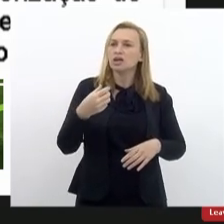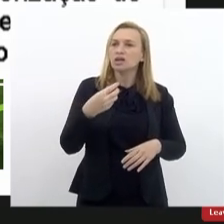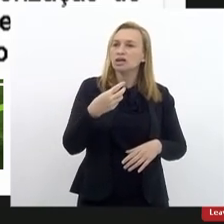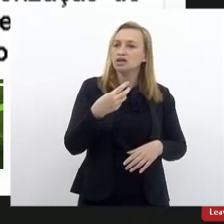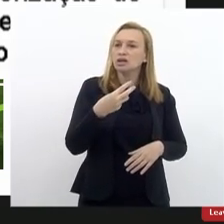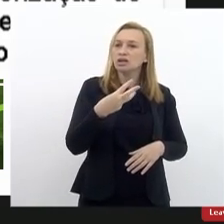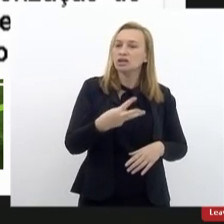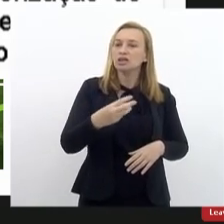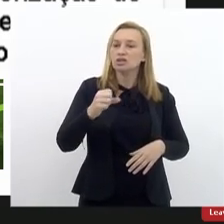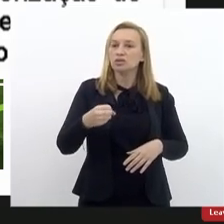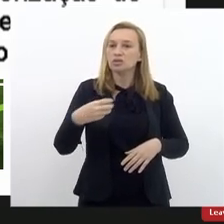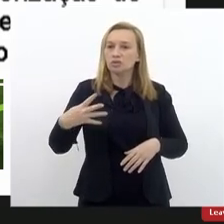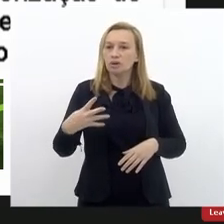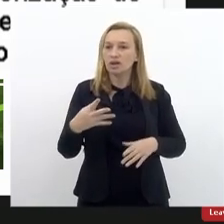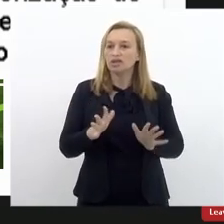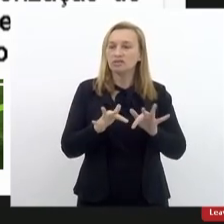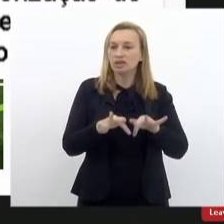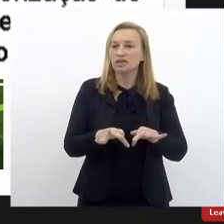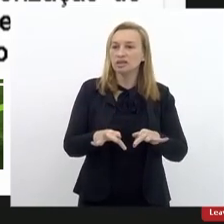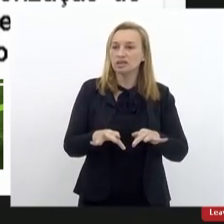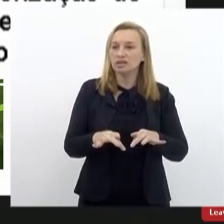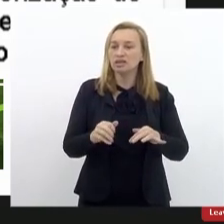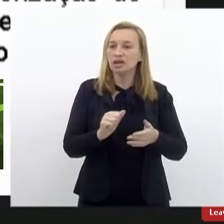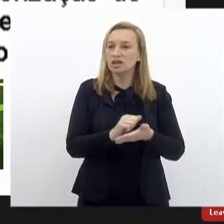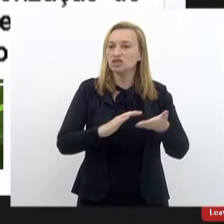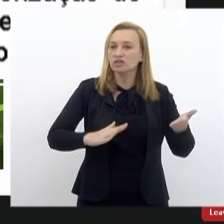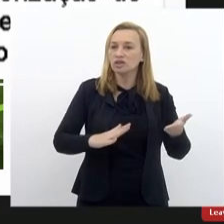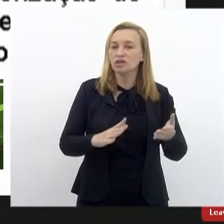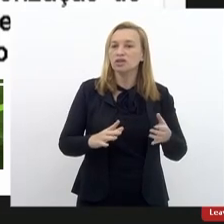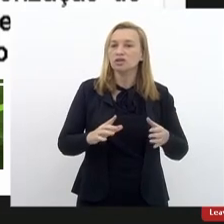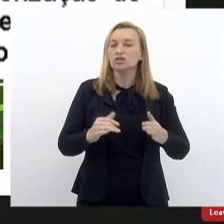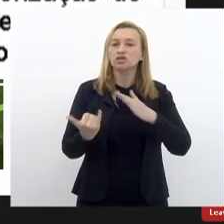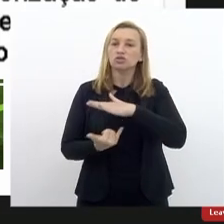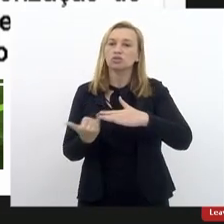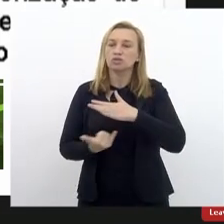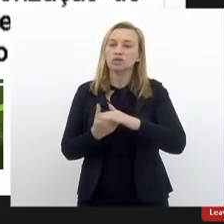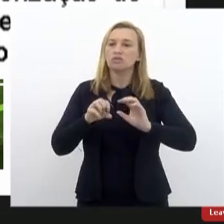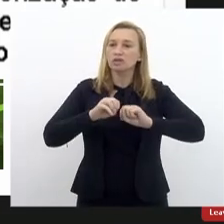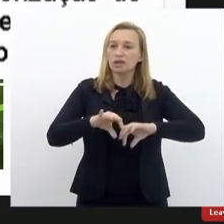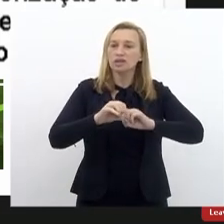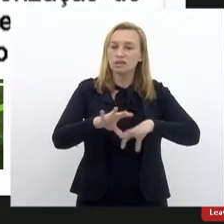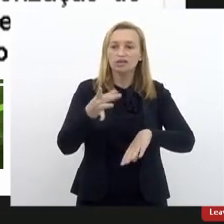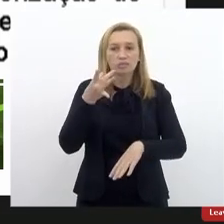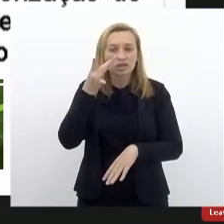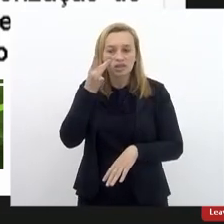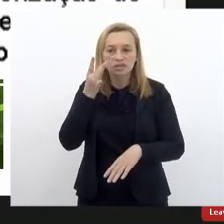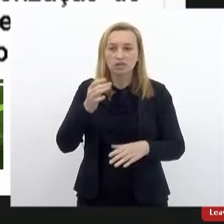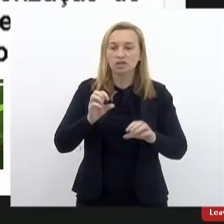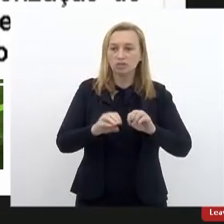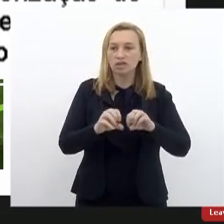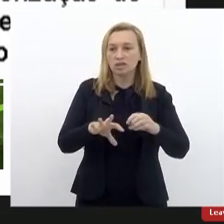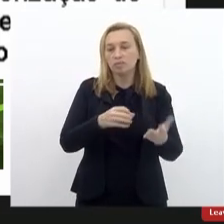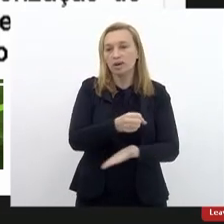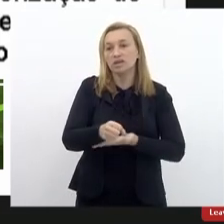funcionamento e encerramento de atividades das instituições de ensino presencial da educação básica. Então,